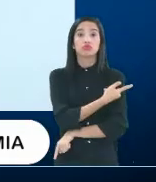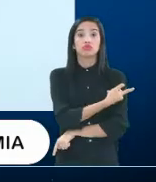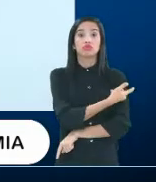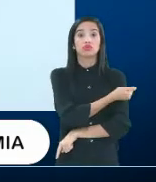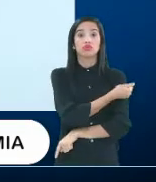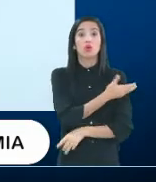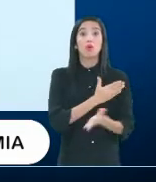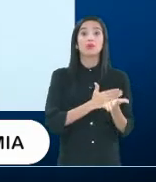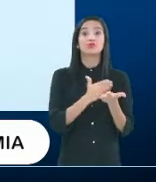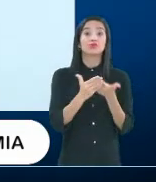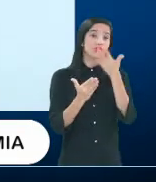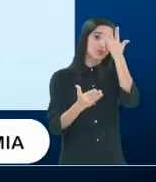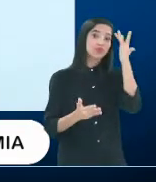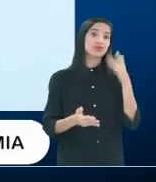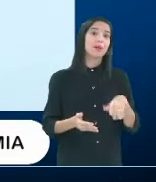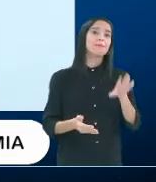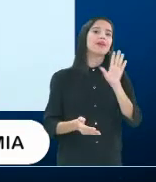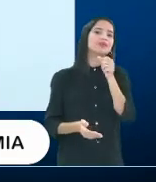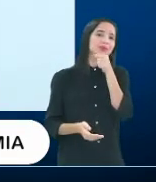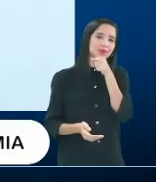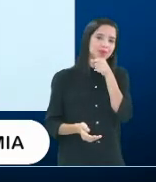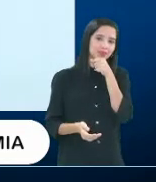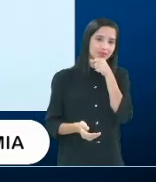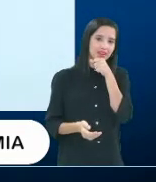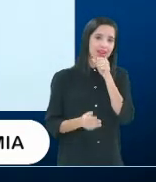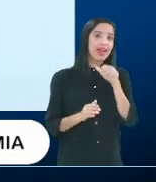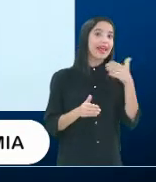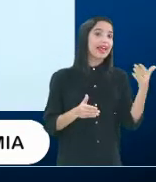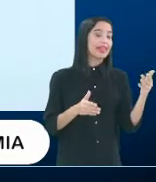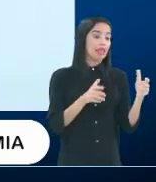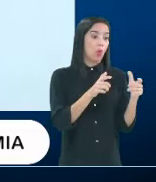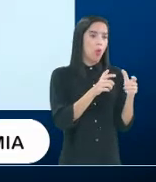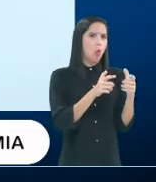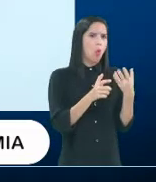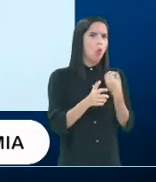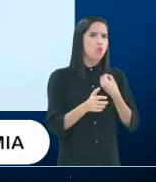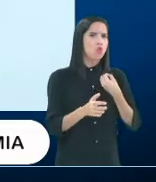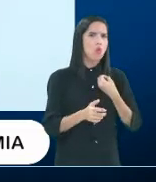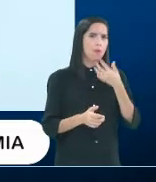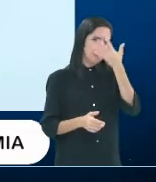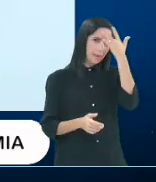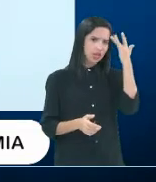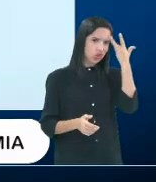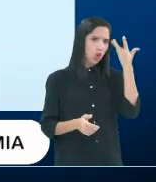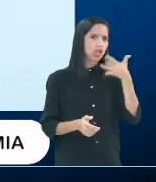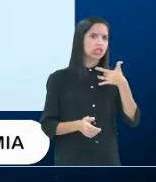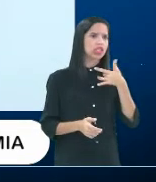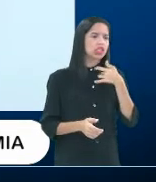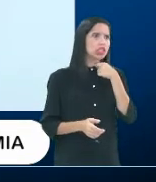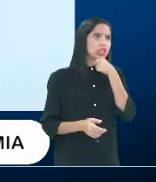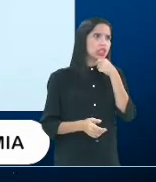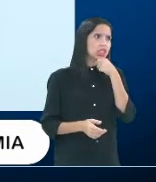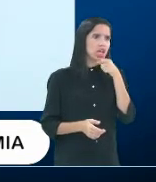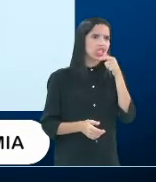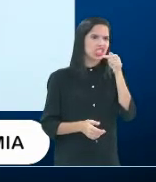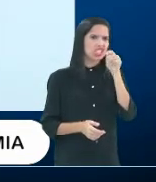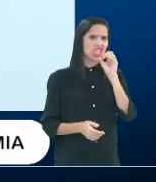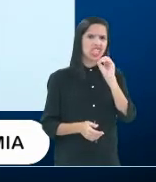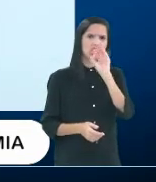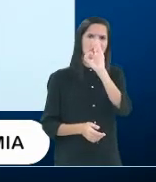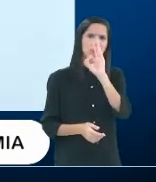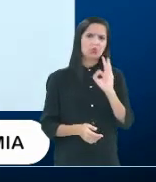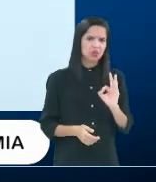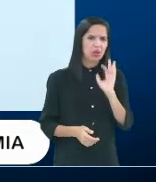idosos, né? Então, saiu, eu vi um número, eu acho que em torno de 70%,